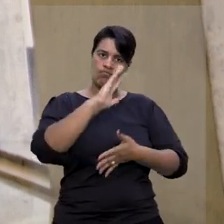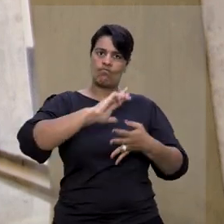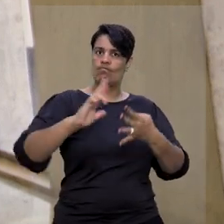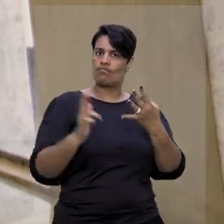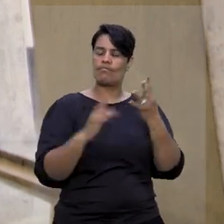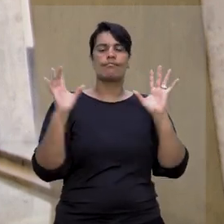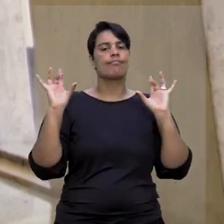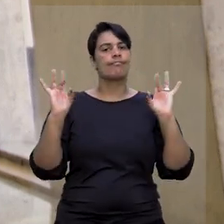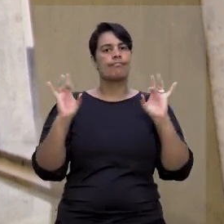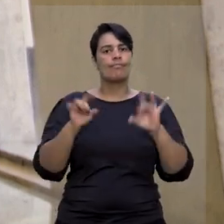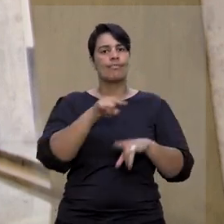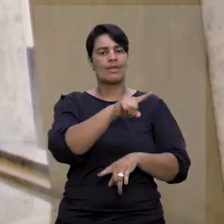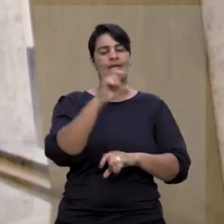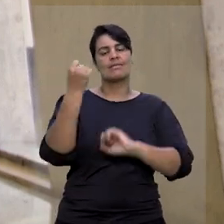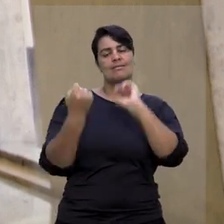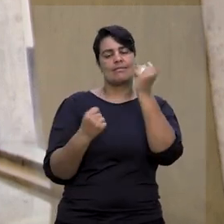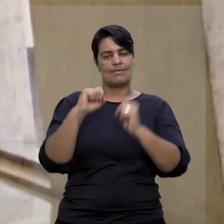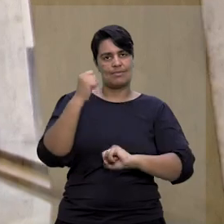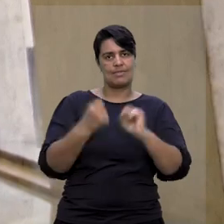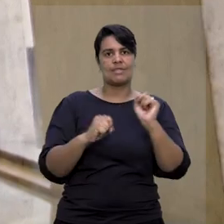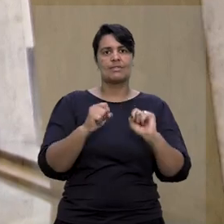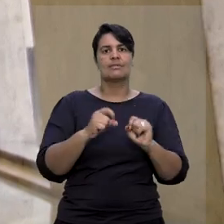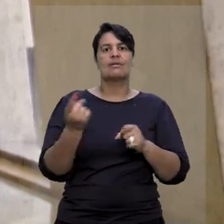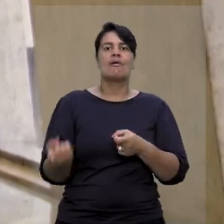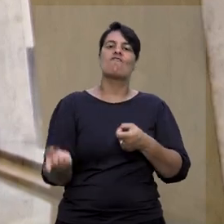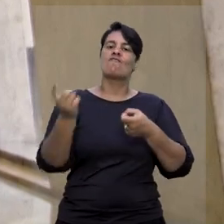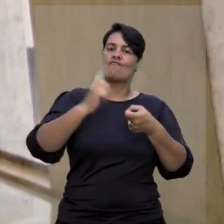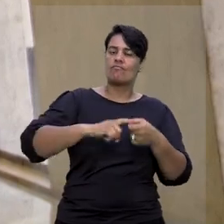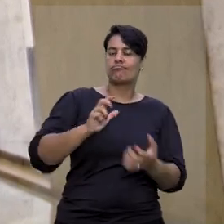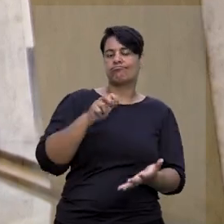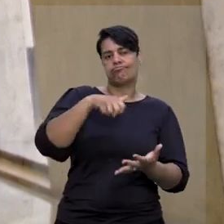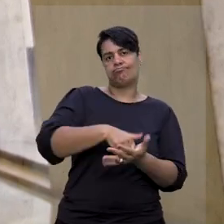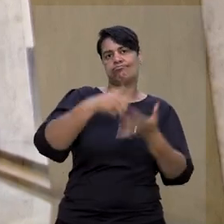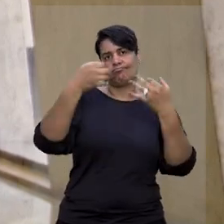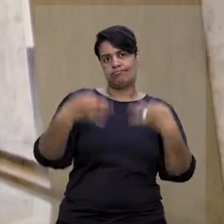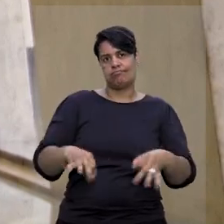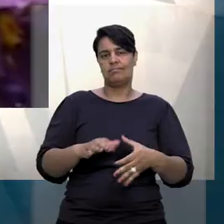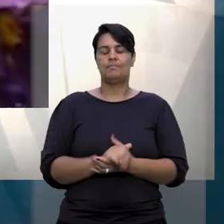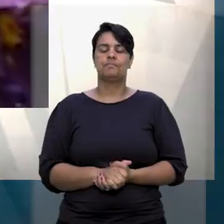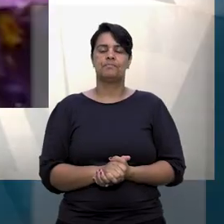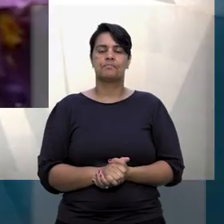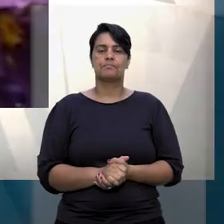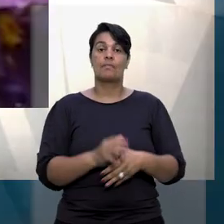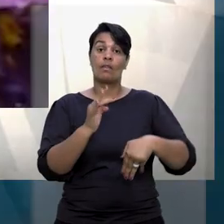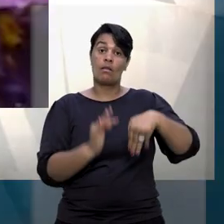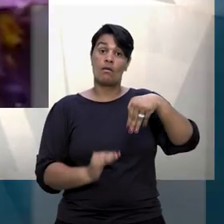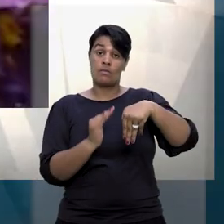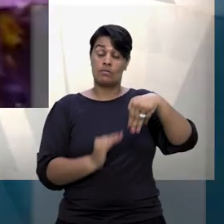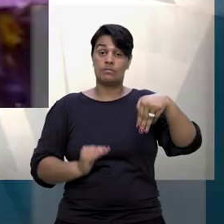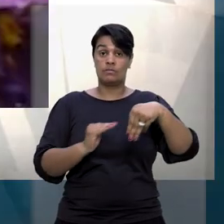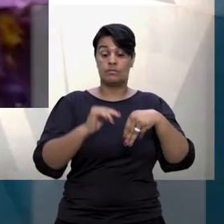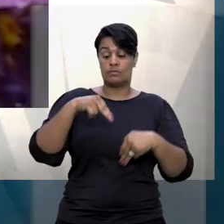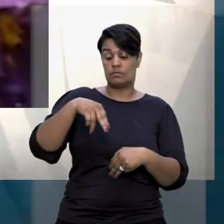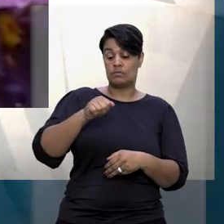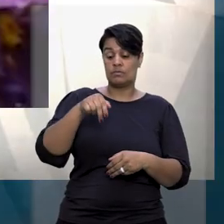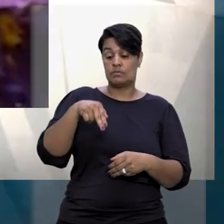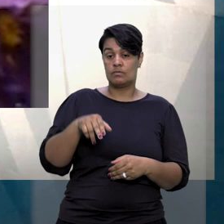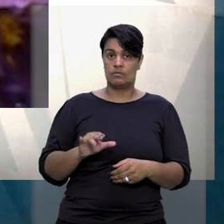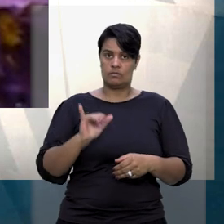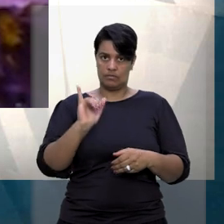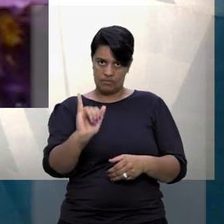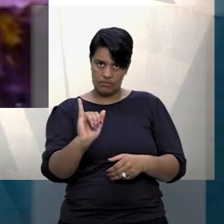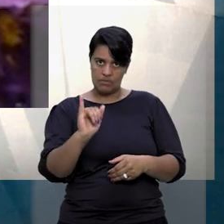ao recurso especial da fornecedora de gás para restabelecer a sentença. A relatora, ministra Nancy Andrigue,